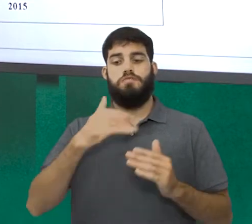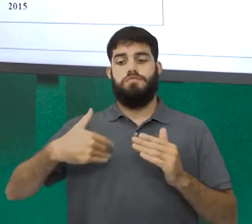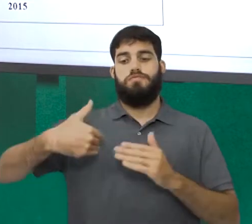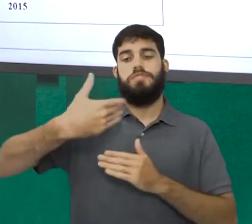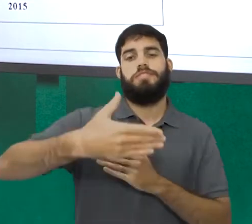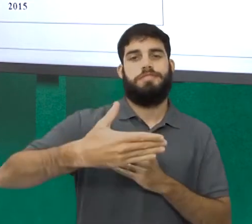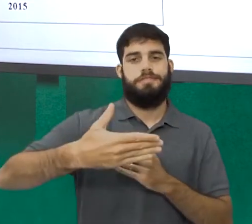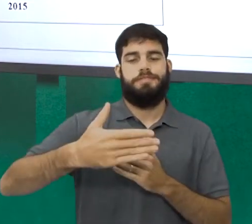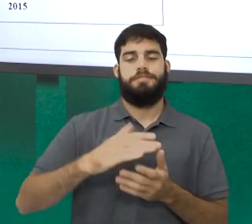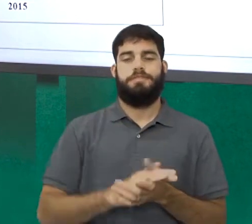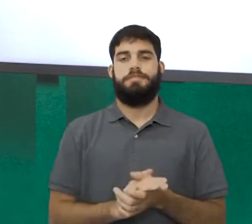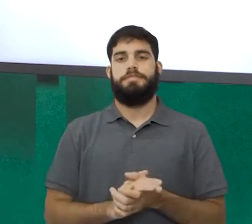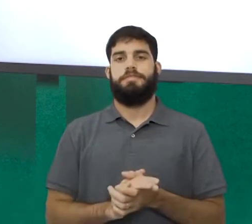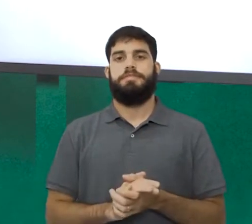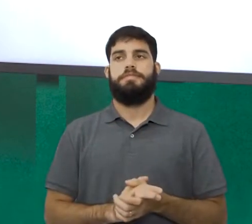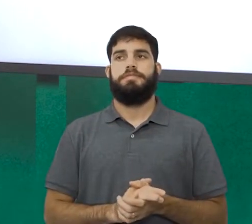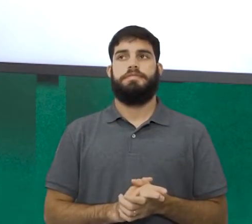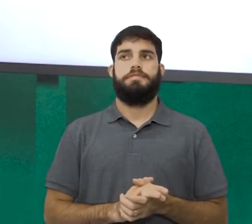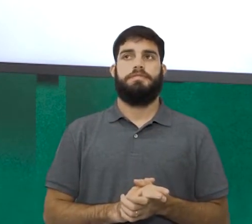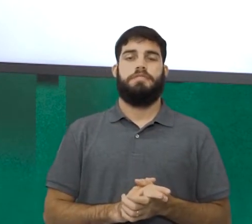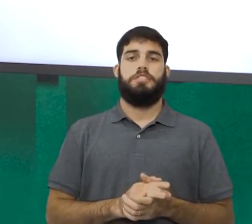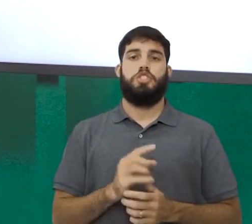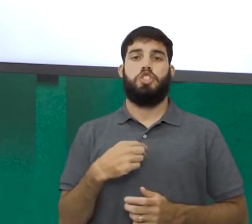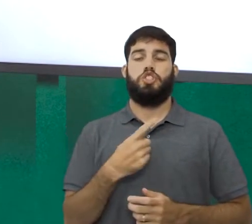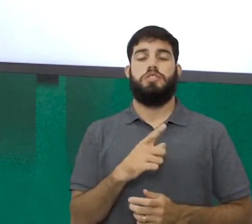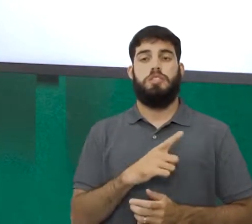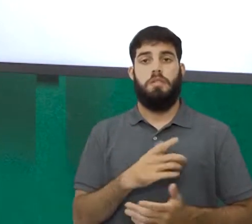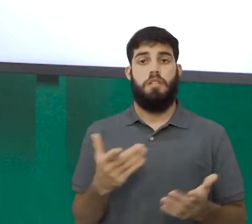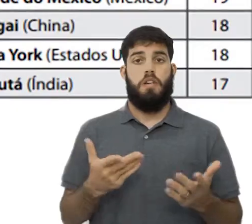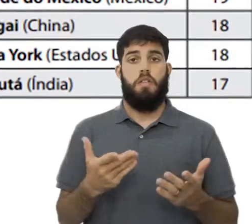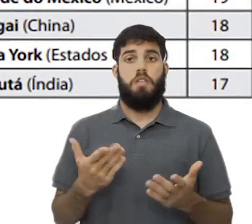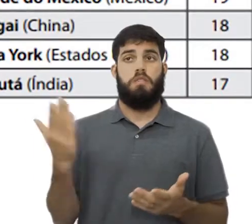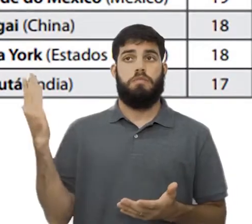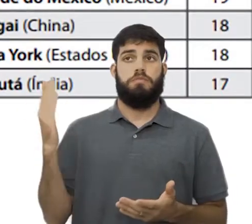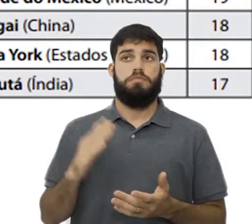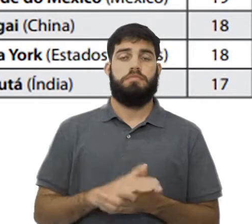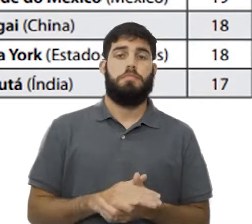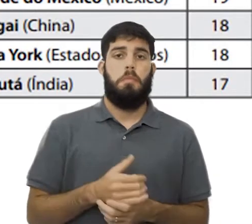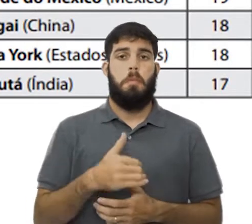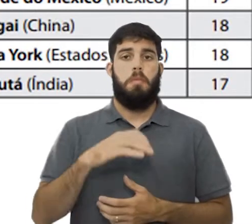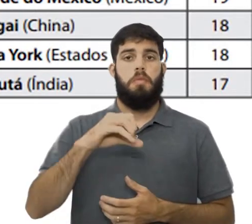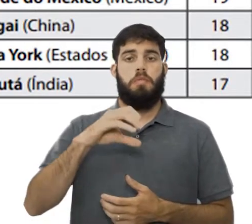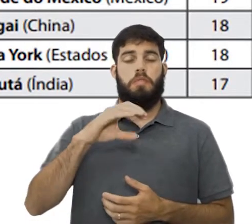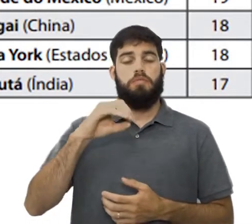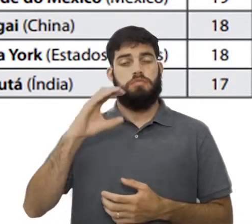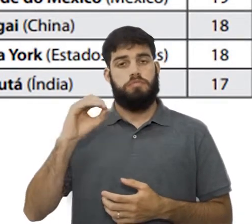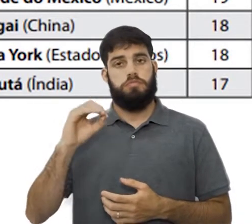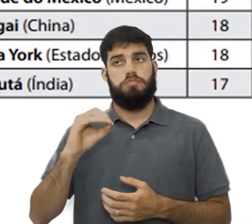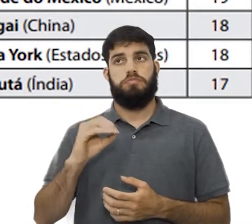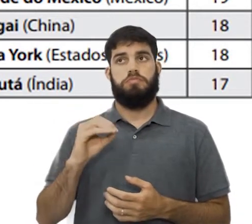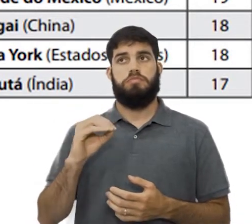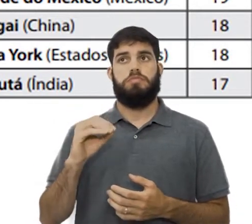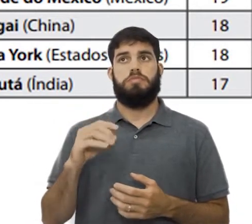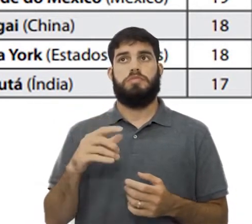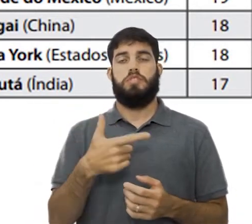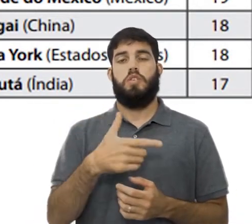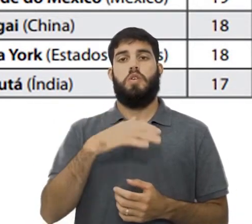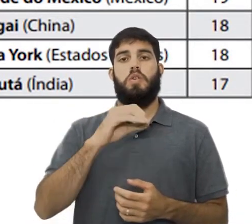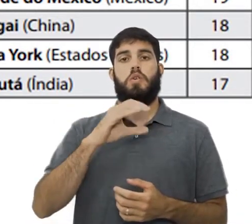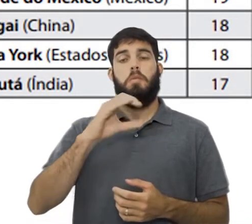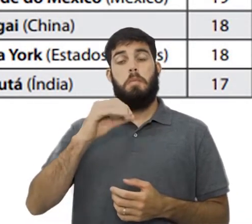urbano-industrial. Aqui nós temos 1900, ao centro 2001,